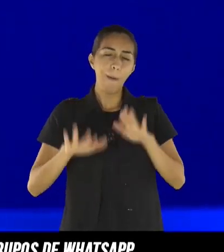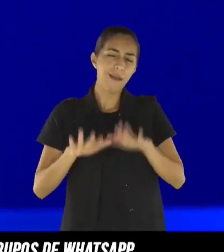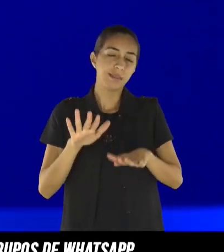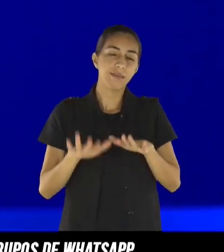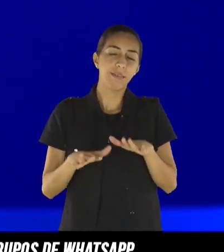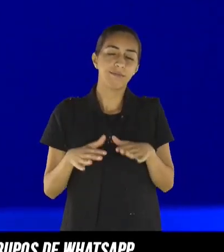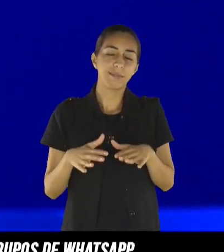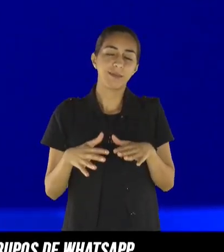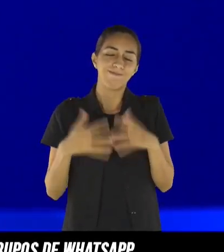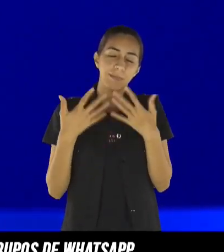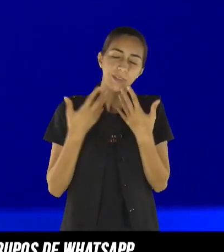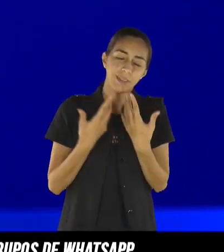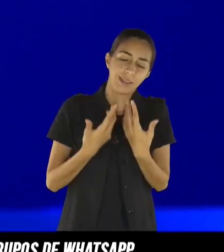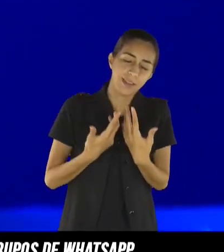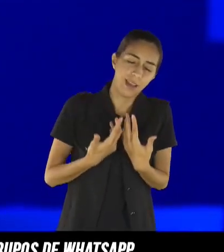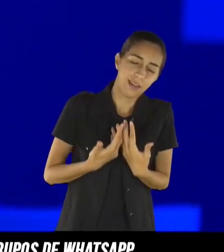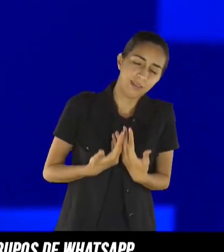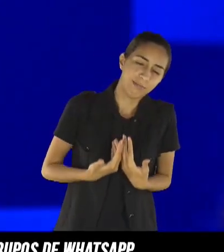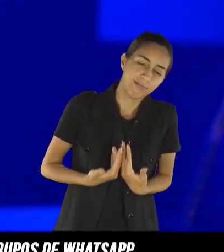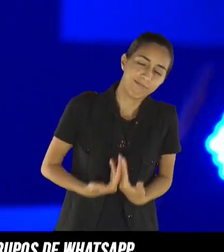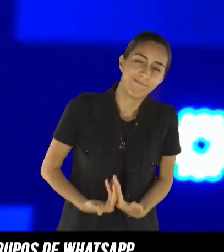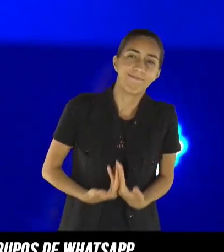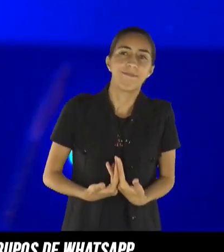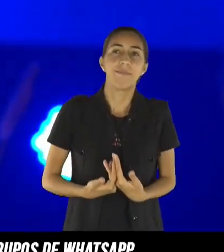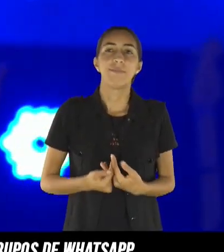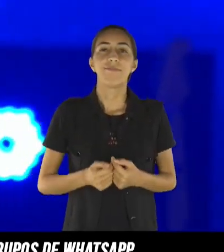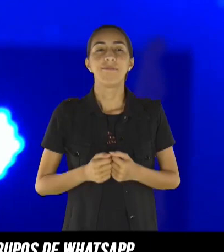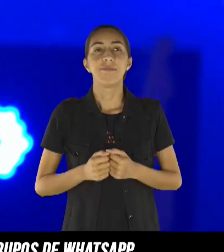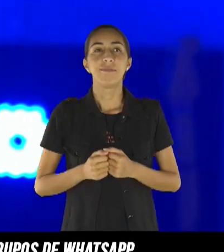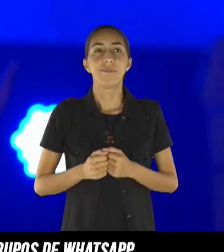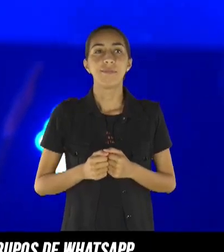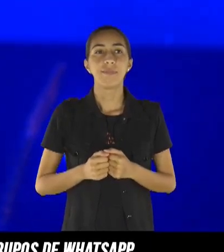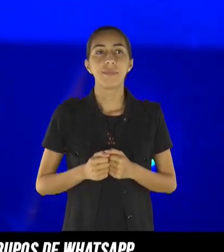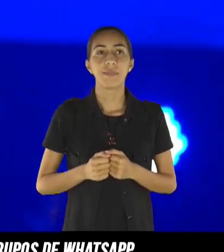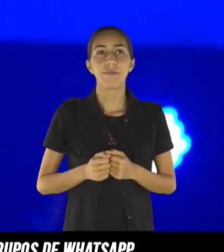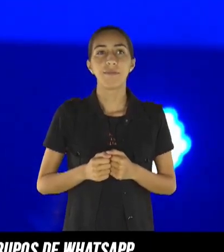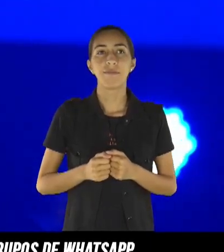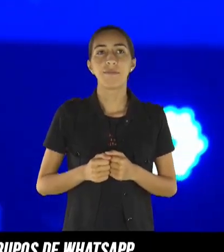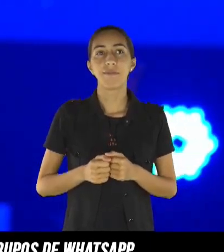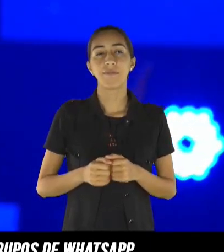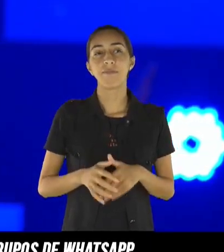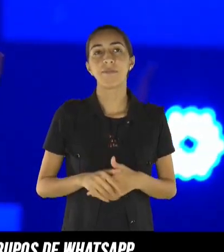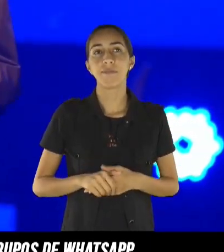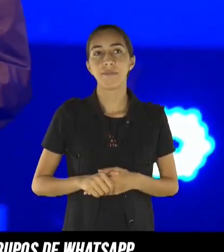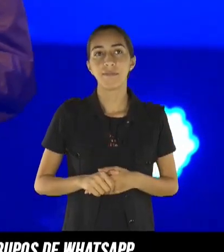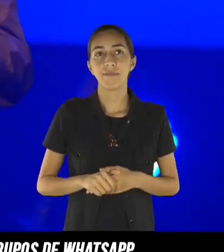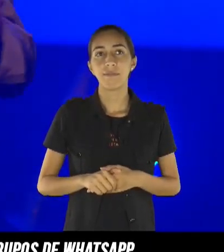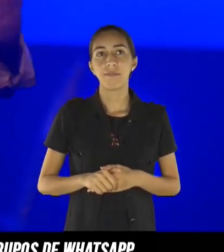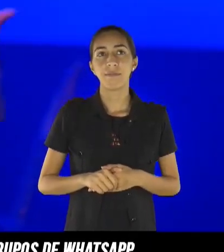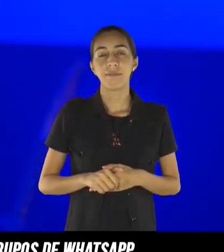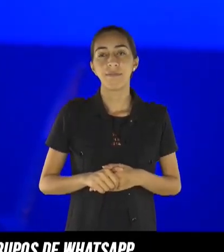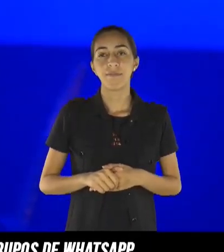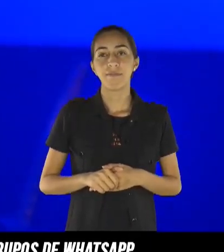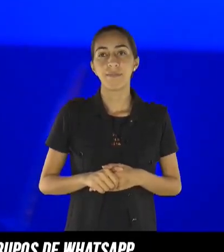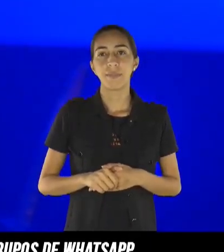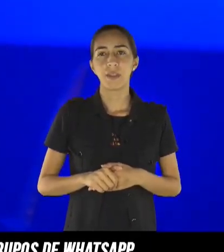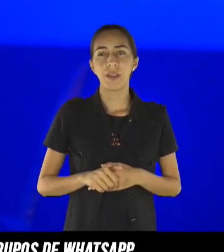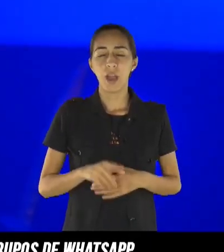qualquer um pode chegar um momento de ficar desanimado. Por que você ficou desanimado, pastor Ciro? Porque estão falando novamente.